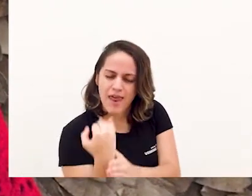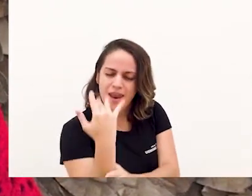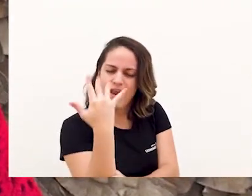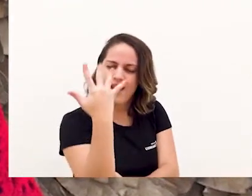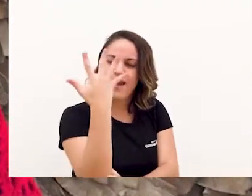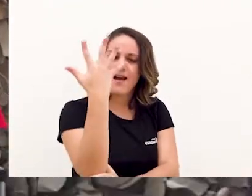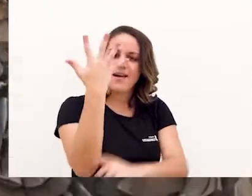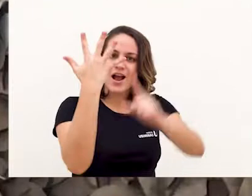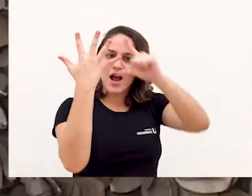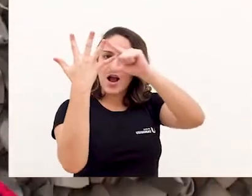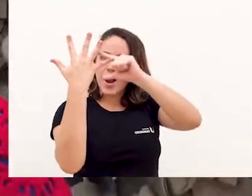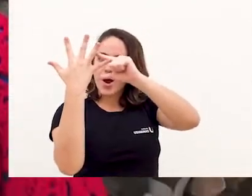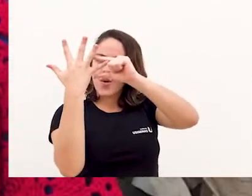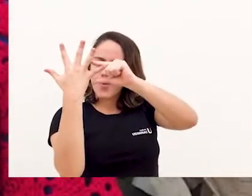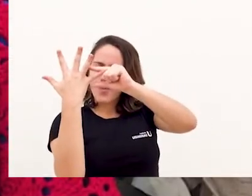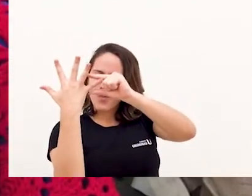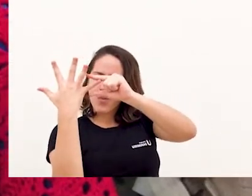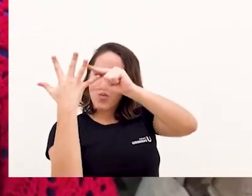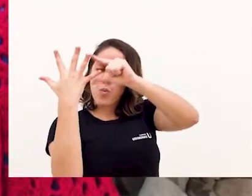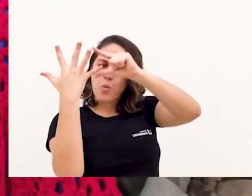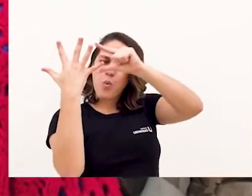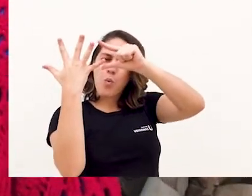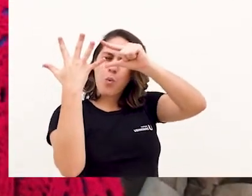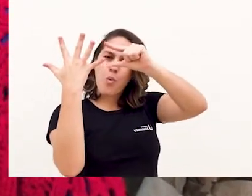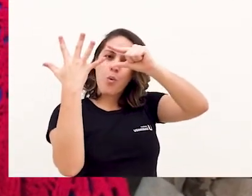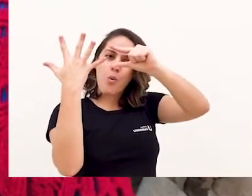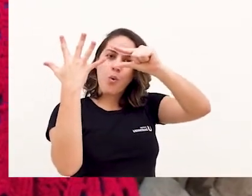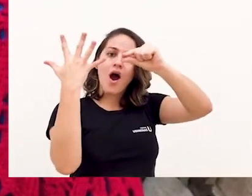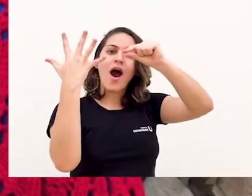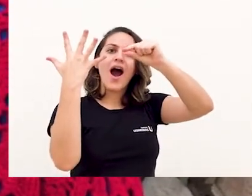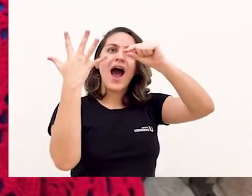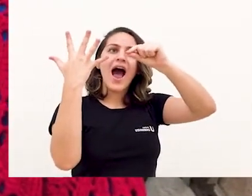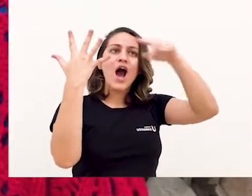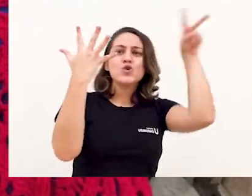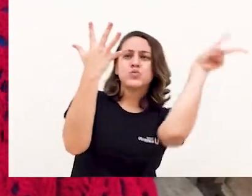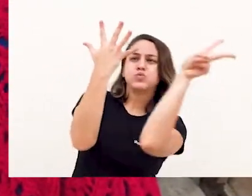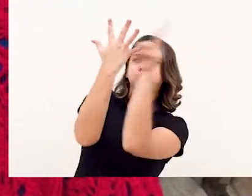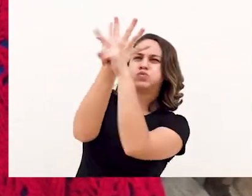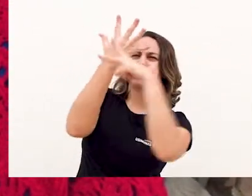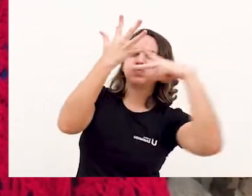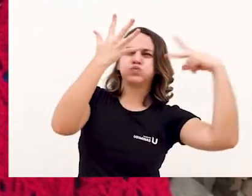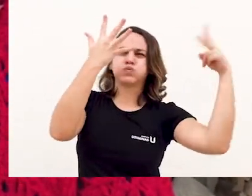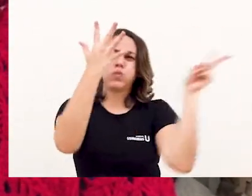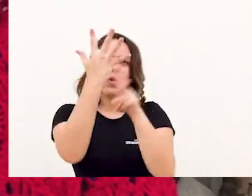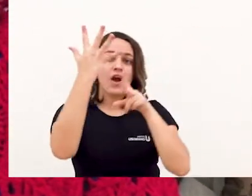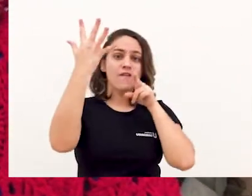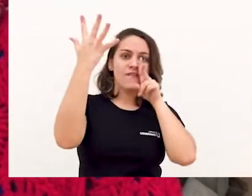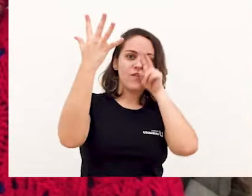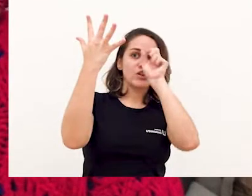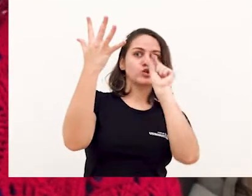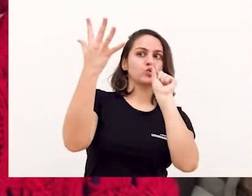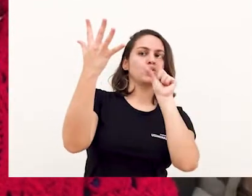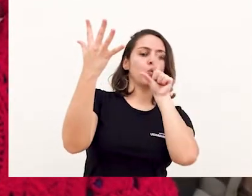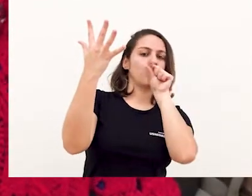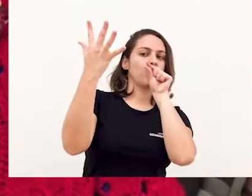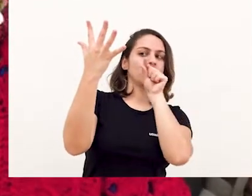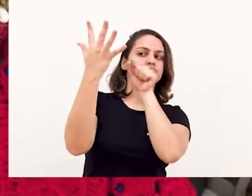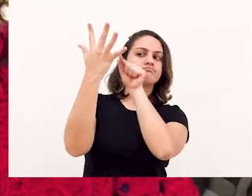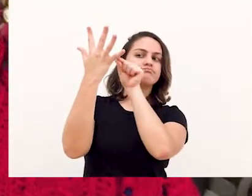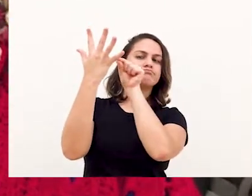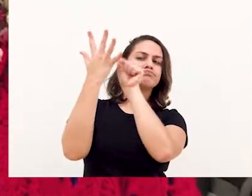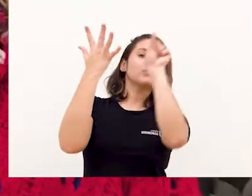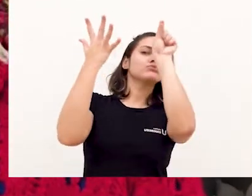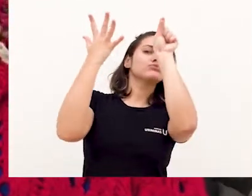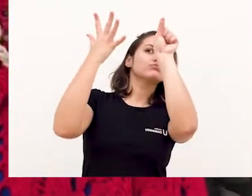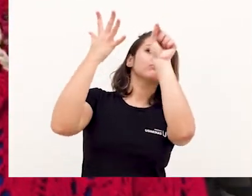Dito e feito. Era uma manhã azul e o vento chegou em forma de uma brisa gelada. O passarinho